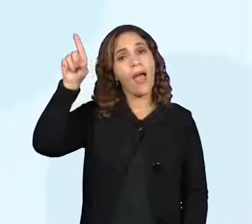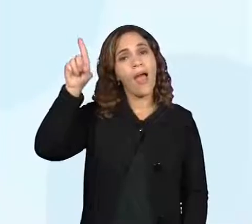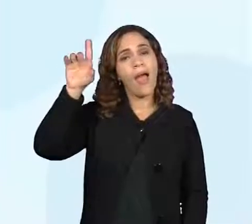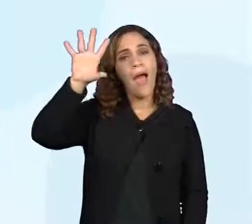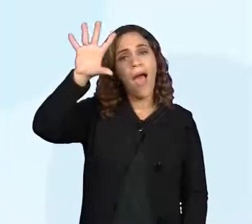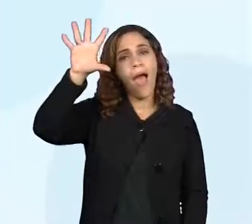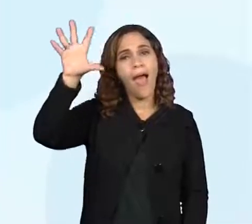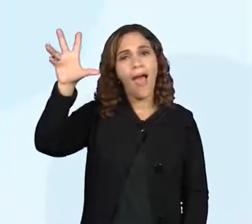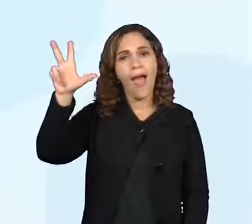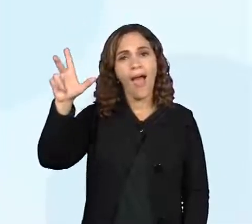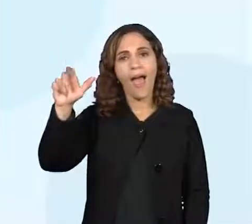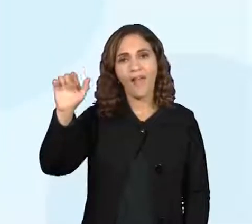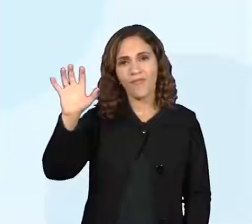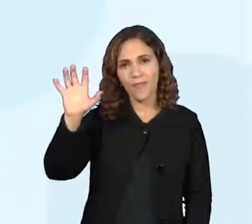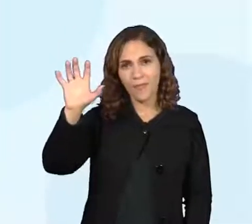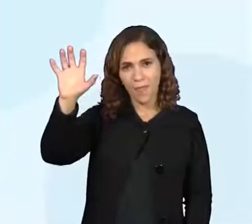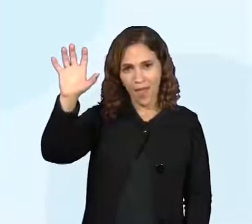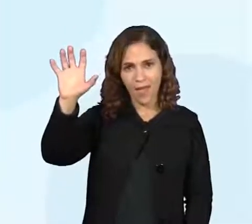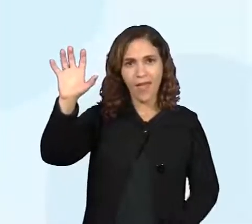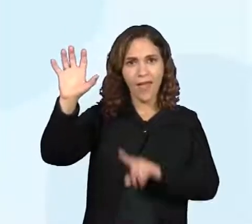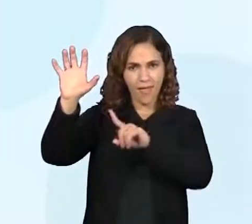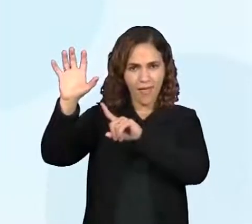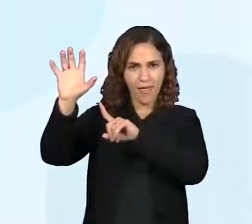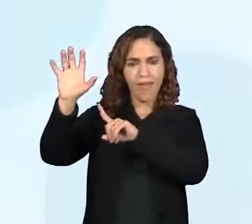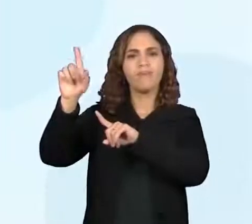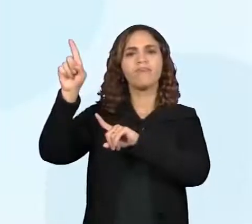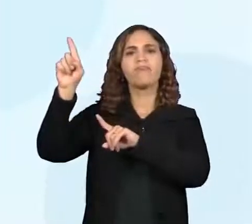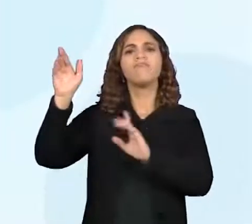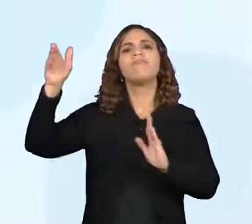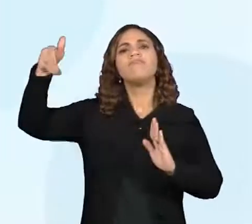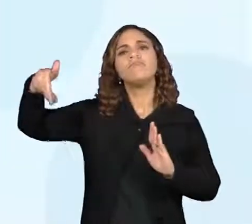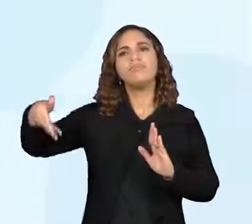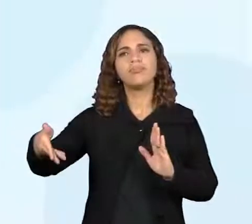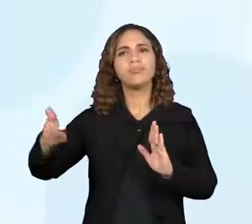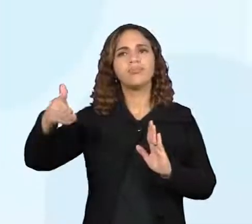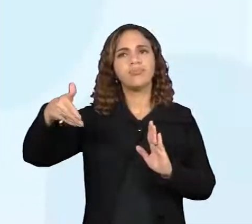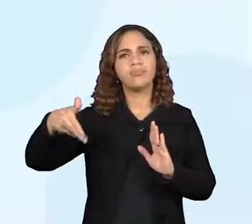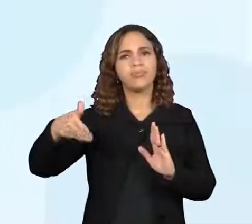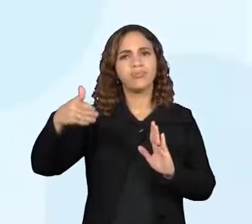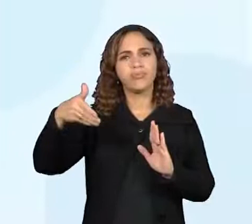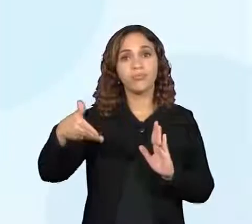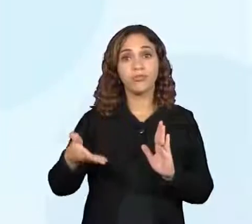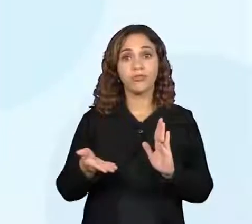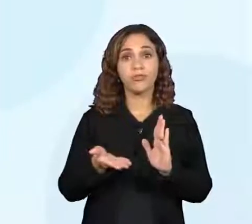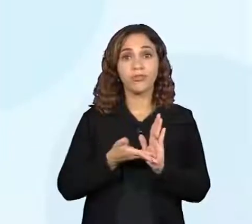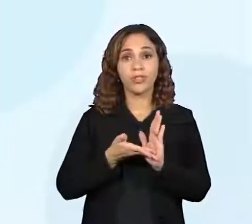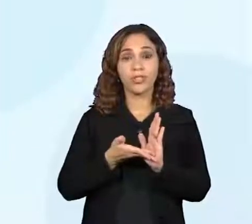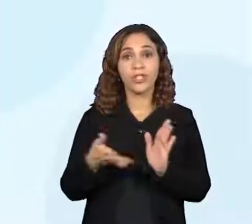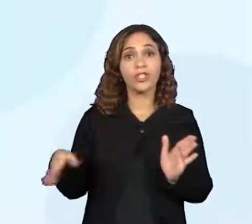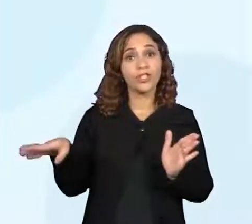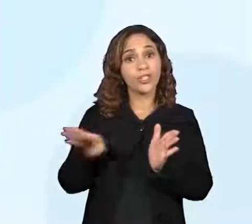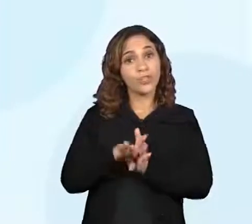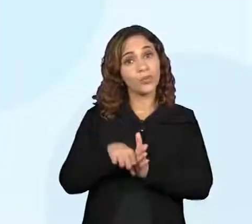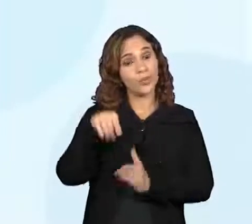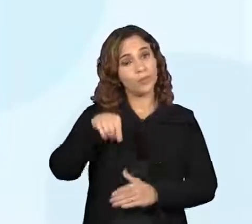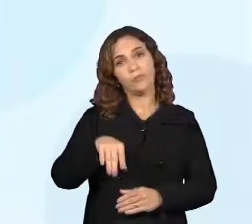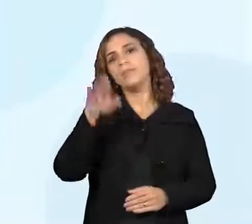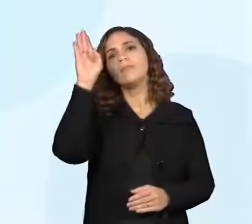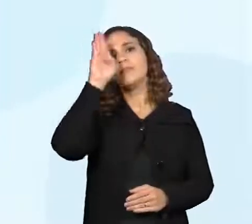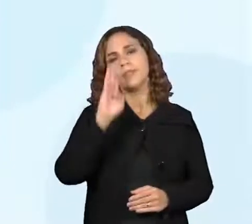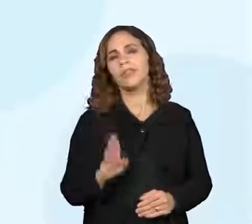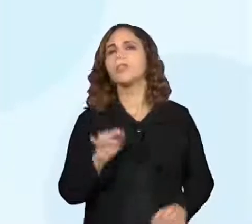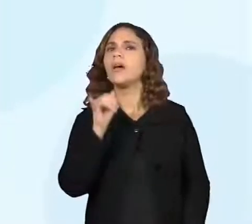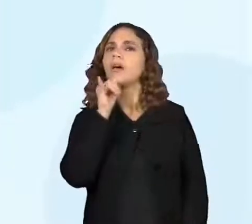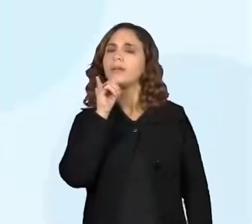nesse período de escravização. Então, a gente tem uma imagem aí e tem alguns exemplos de